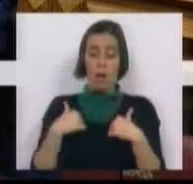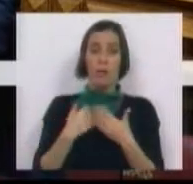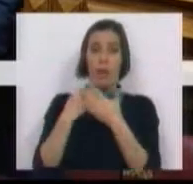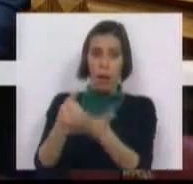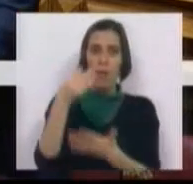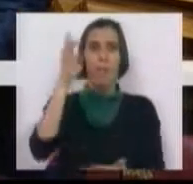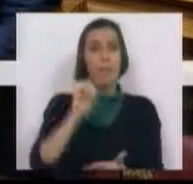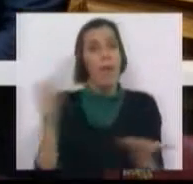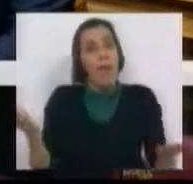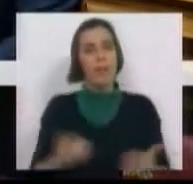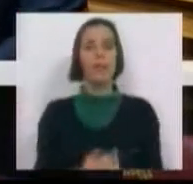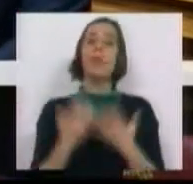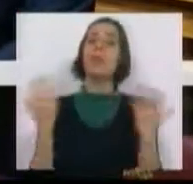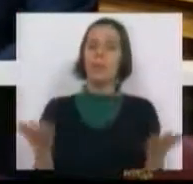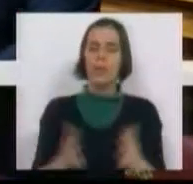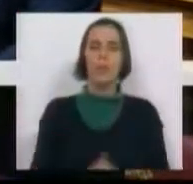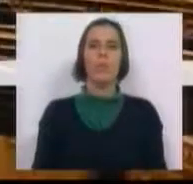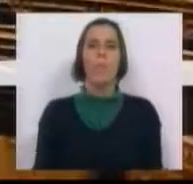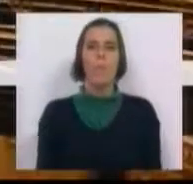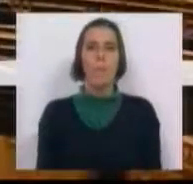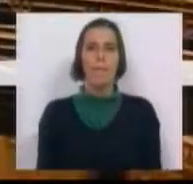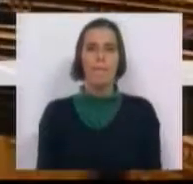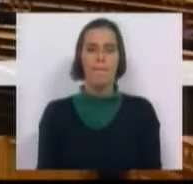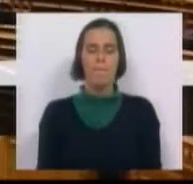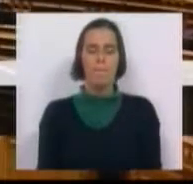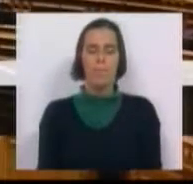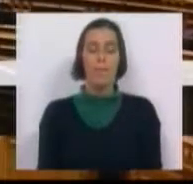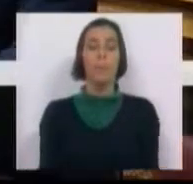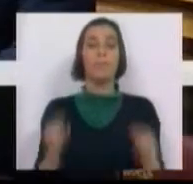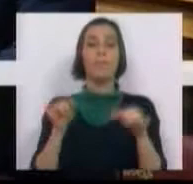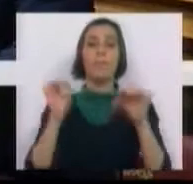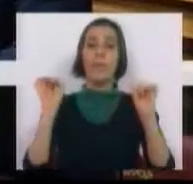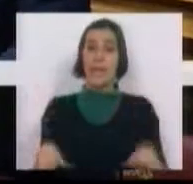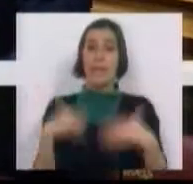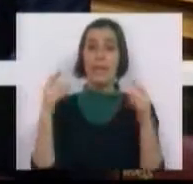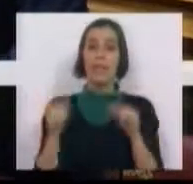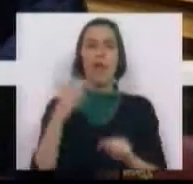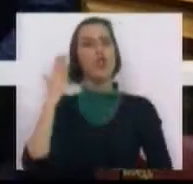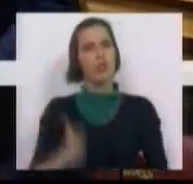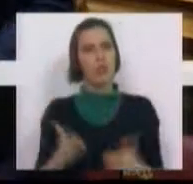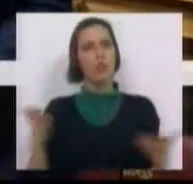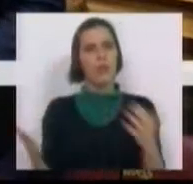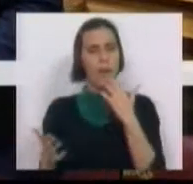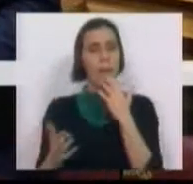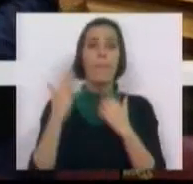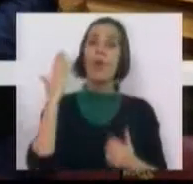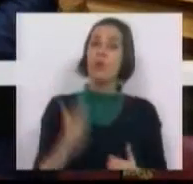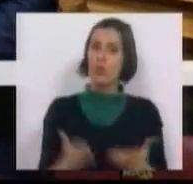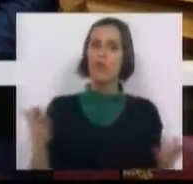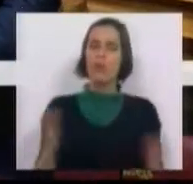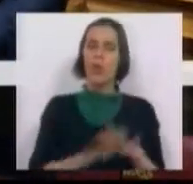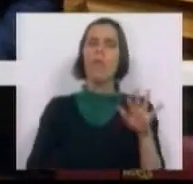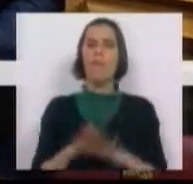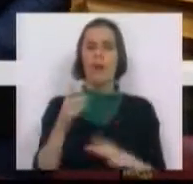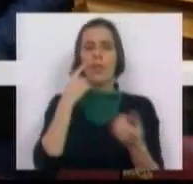do PS. Por isso, esta iniciativa é justa. É justa porque